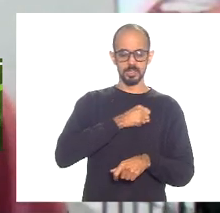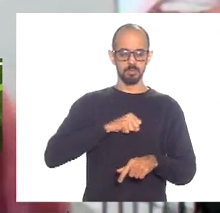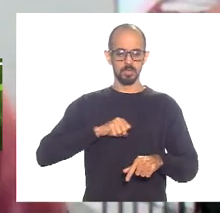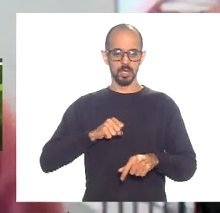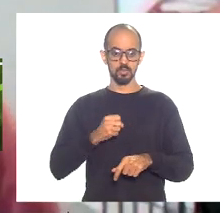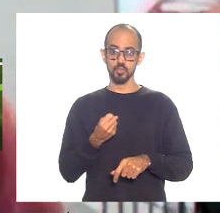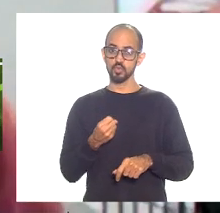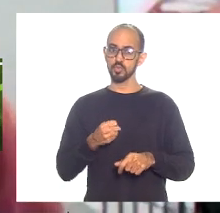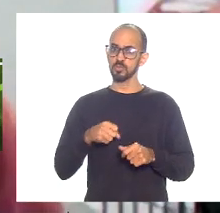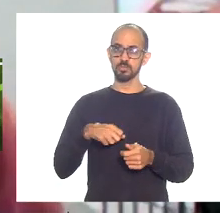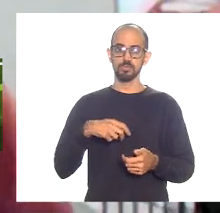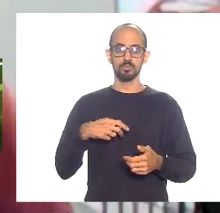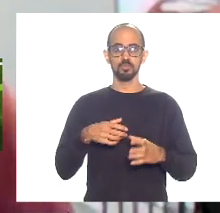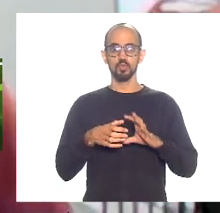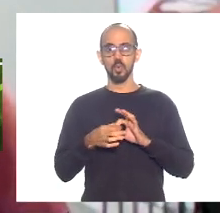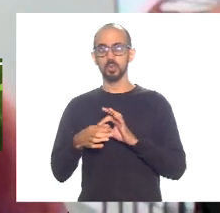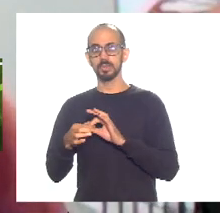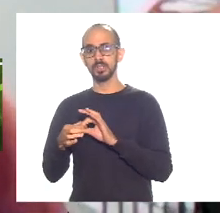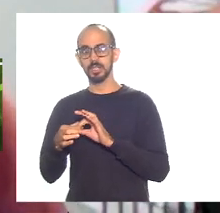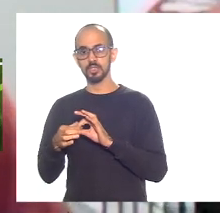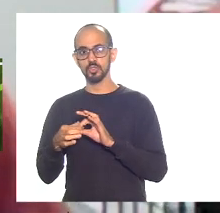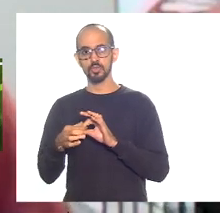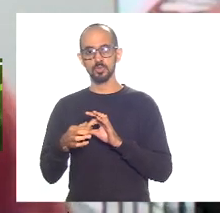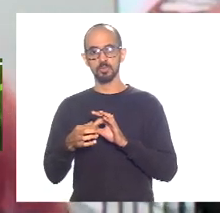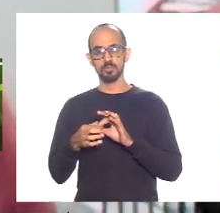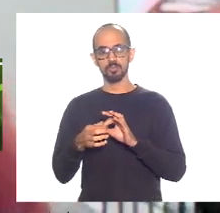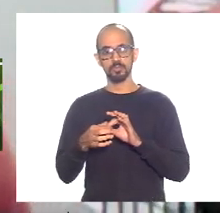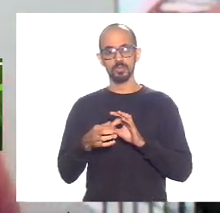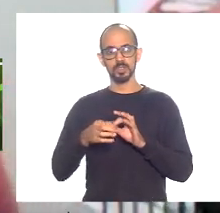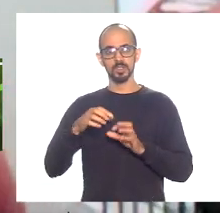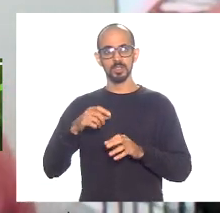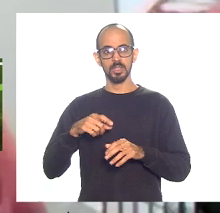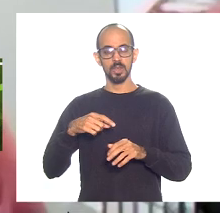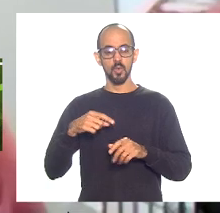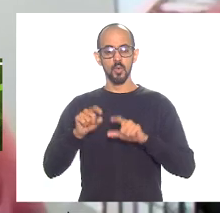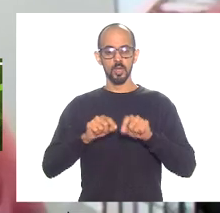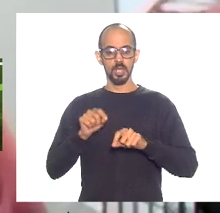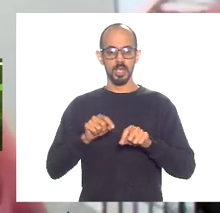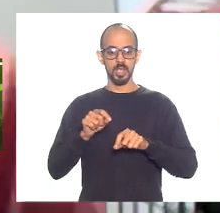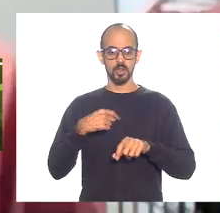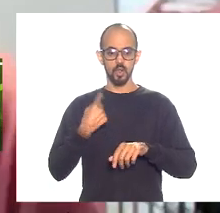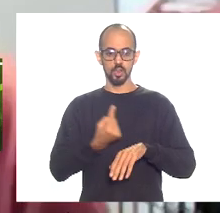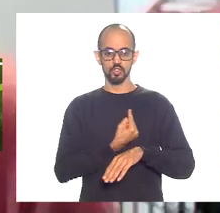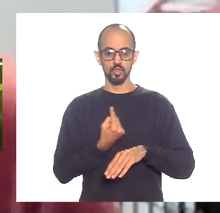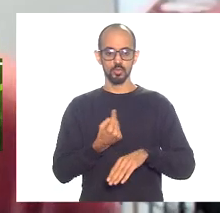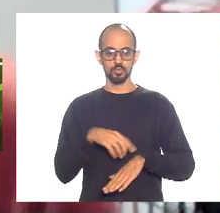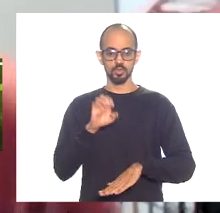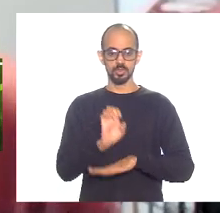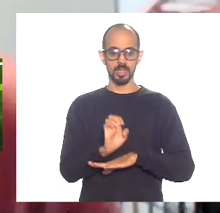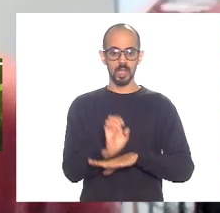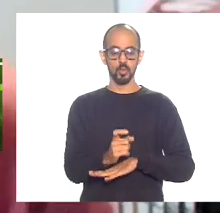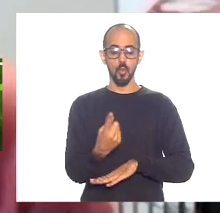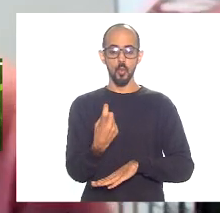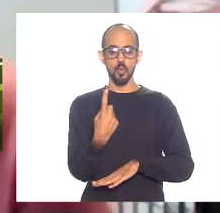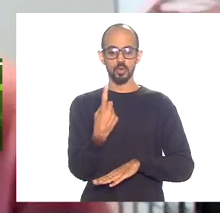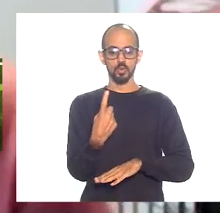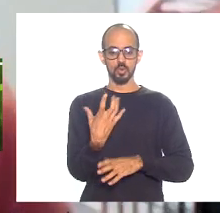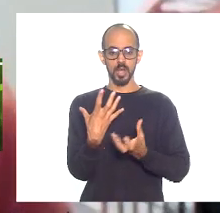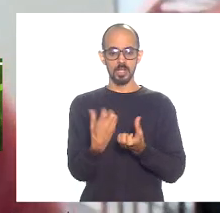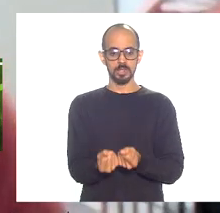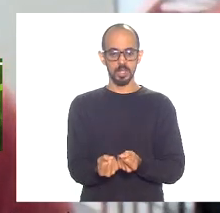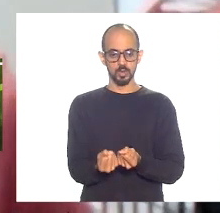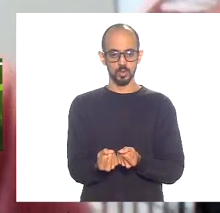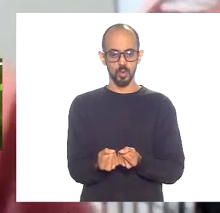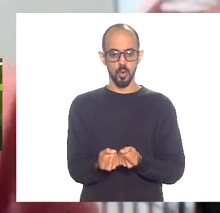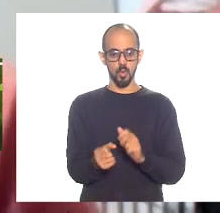única no estado do rio de janeiro por uma razão muito simples nós somos o único estado que já aderiu ao regime de recuperação fiscal portanto nós